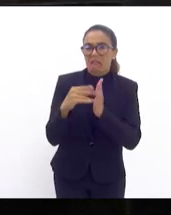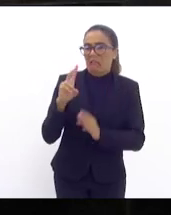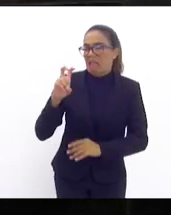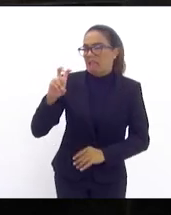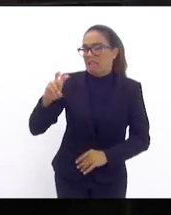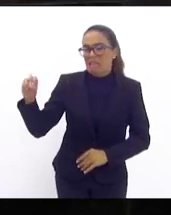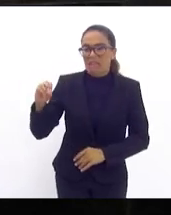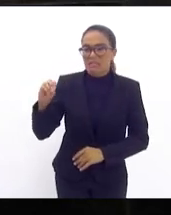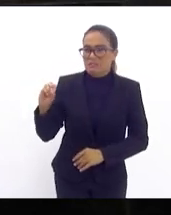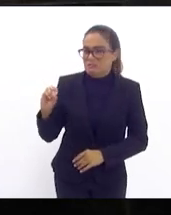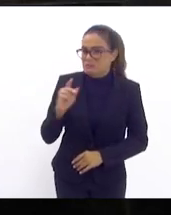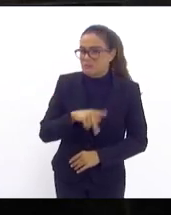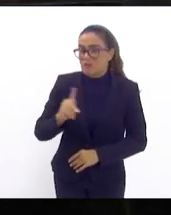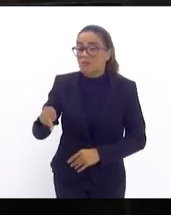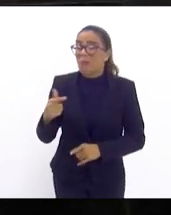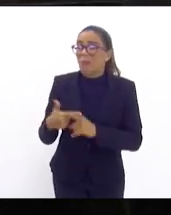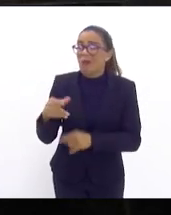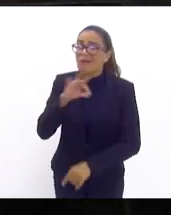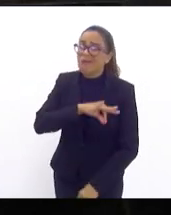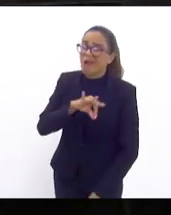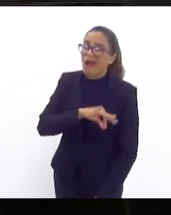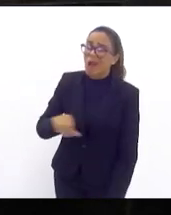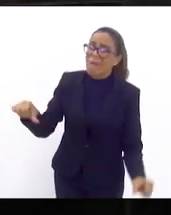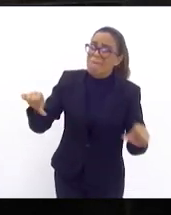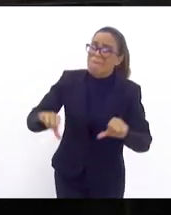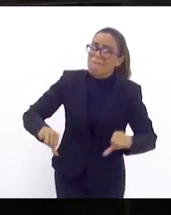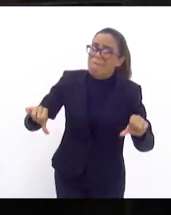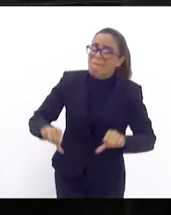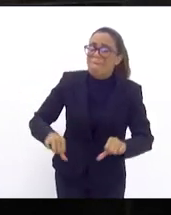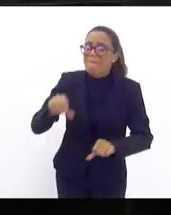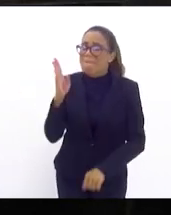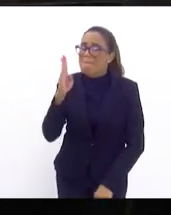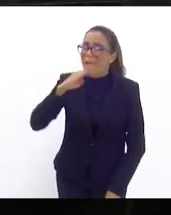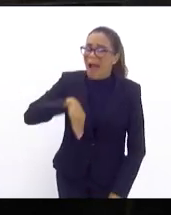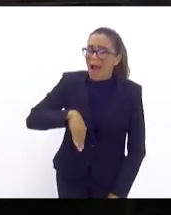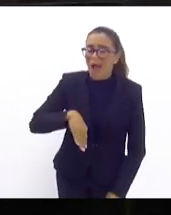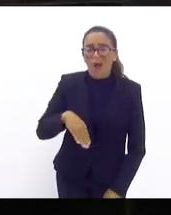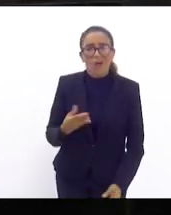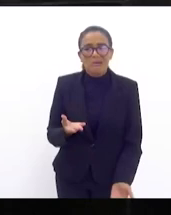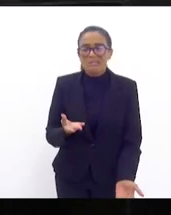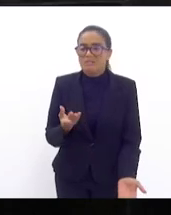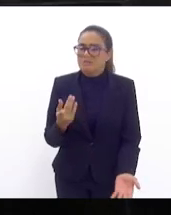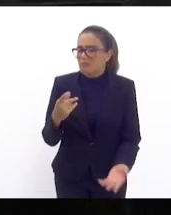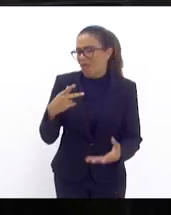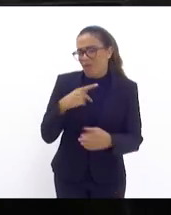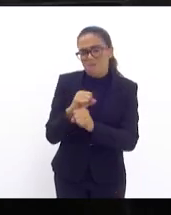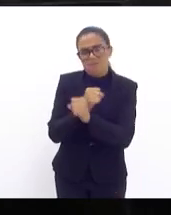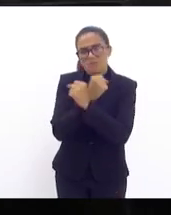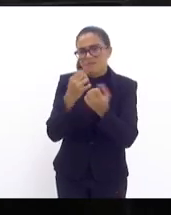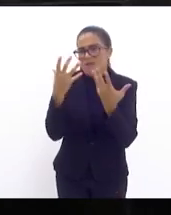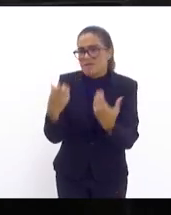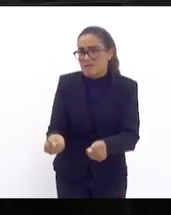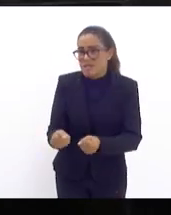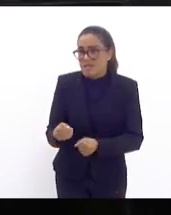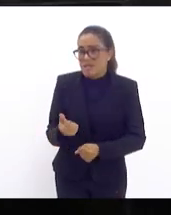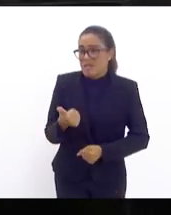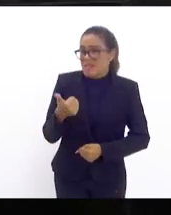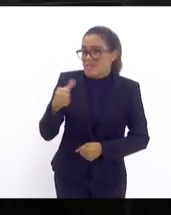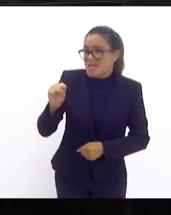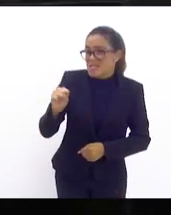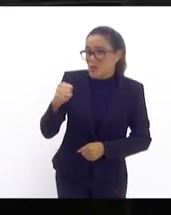posse. Porque paga muito mal. A gente não pode admitir, deputado Luz Cláudio, que um professor de 18 horas nesse Estado